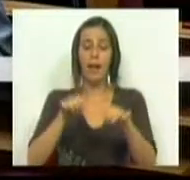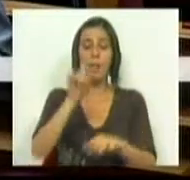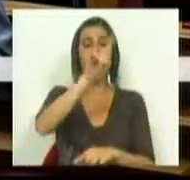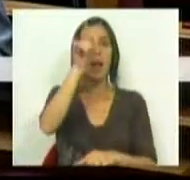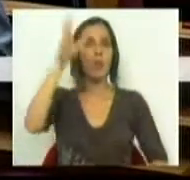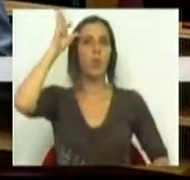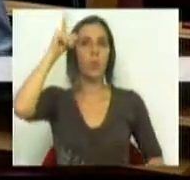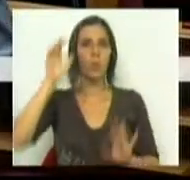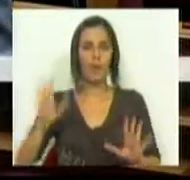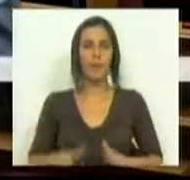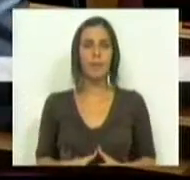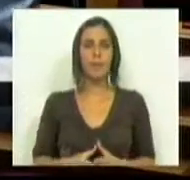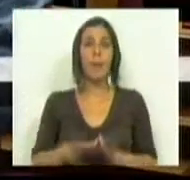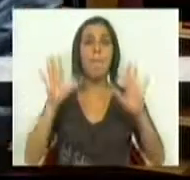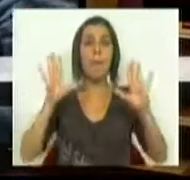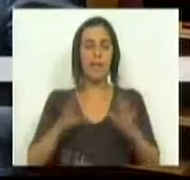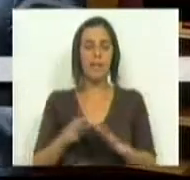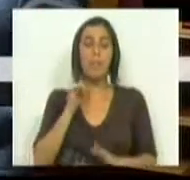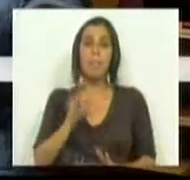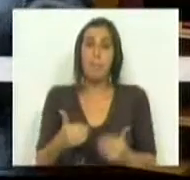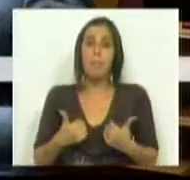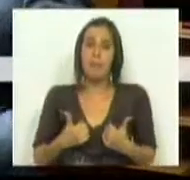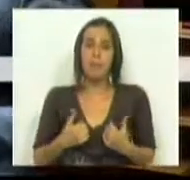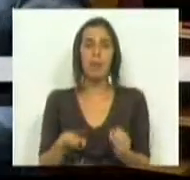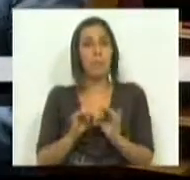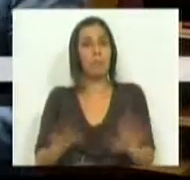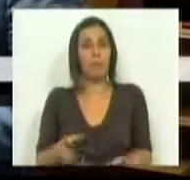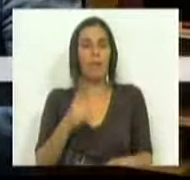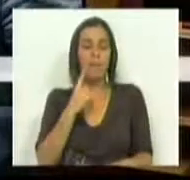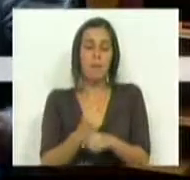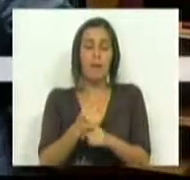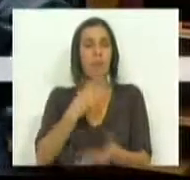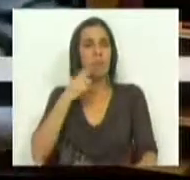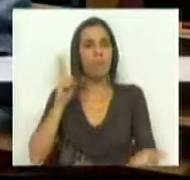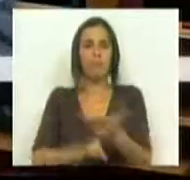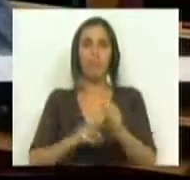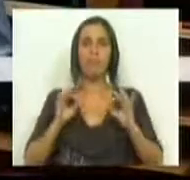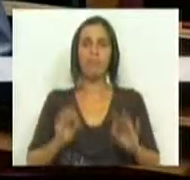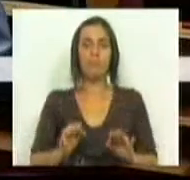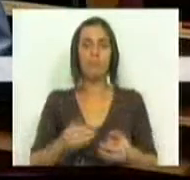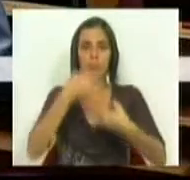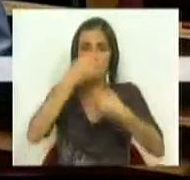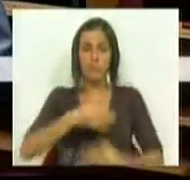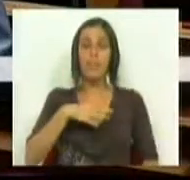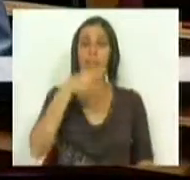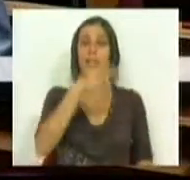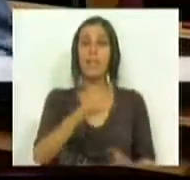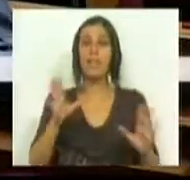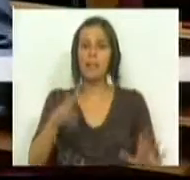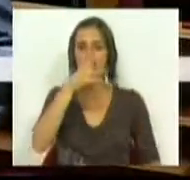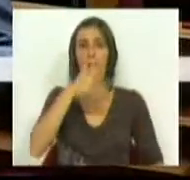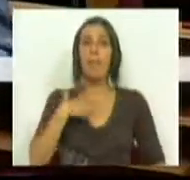questão do leite. Mas permita-me também, com a mesma sinceridade, dizer-lhe que,